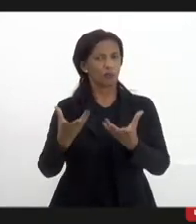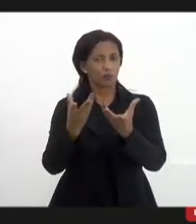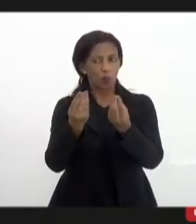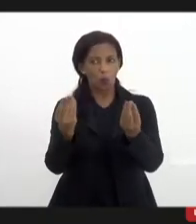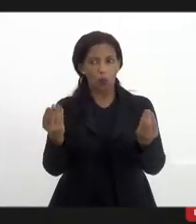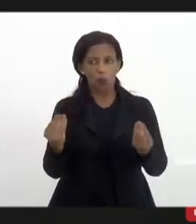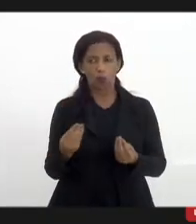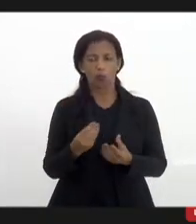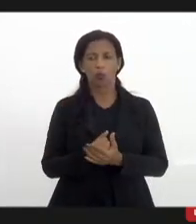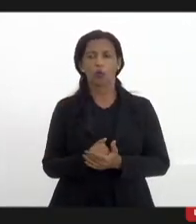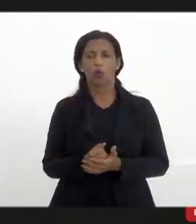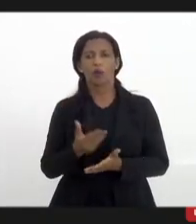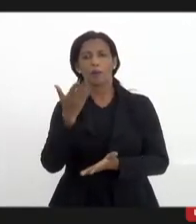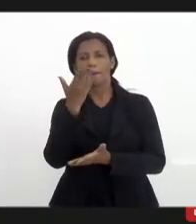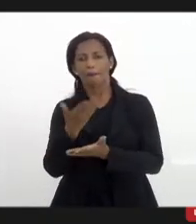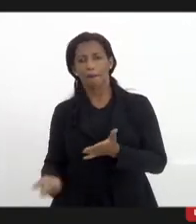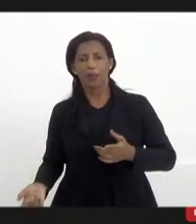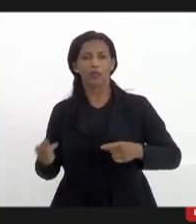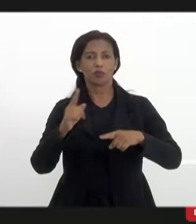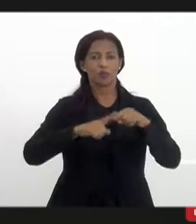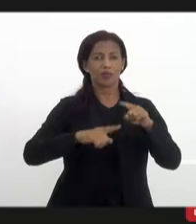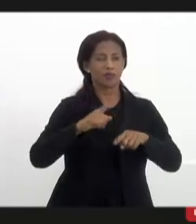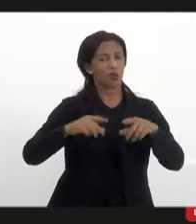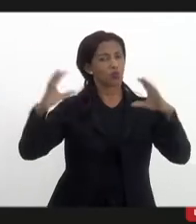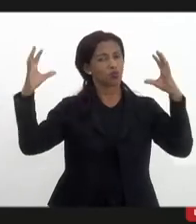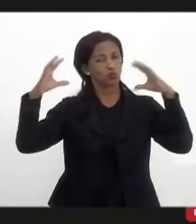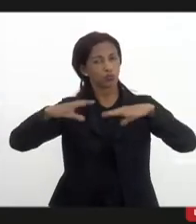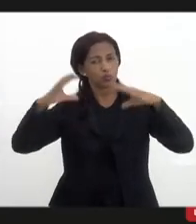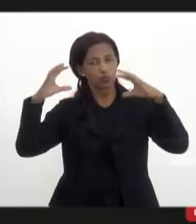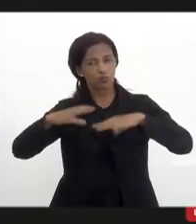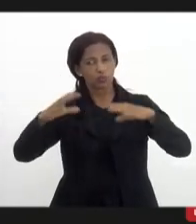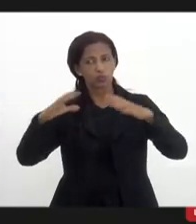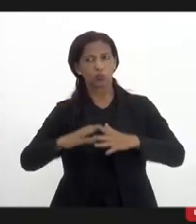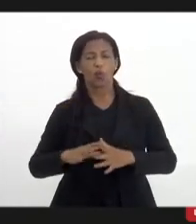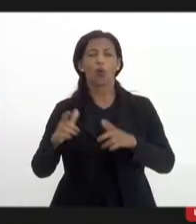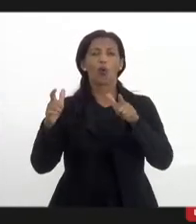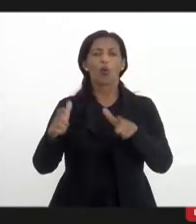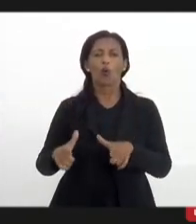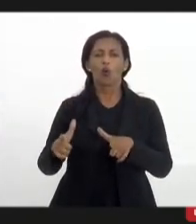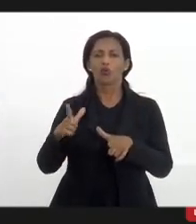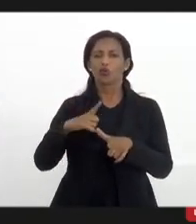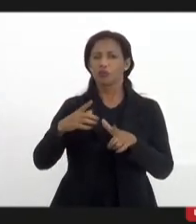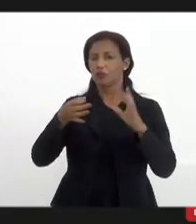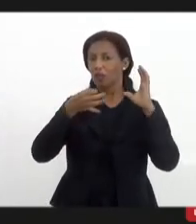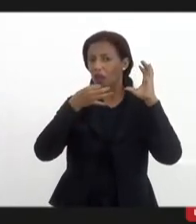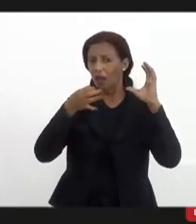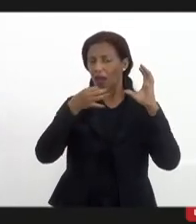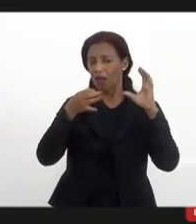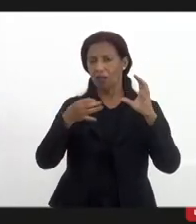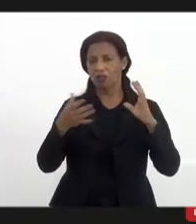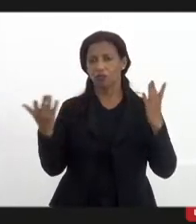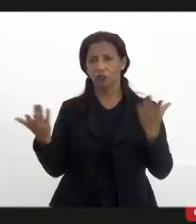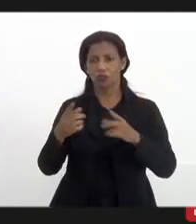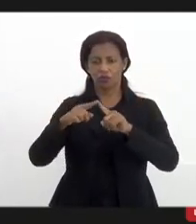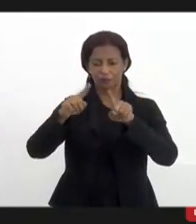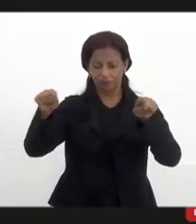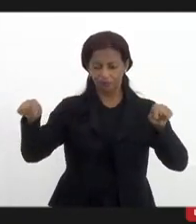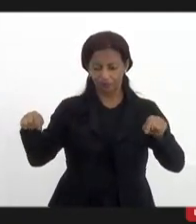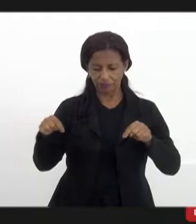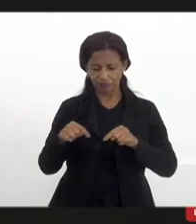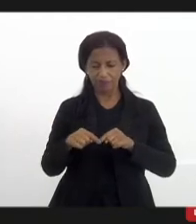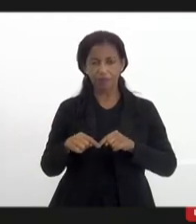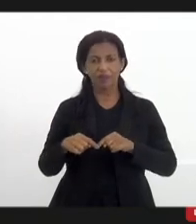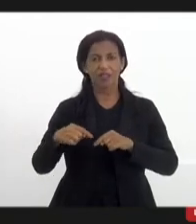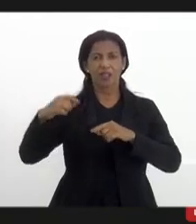a gente perde equipamento com chuva aonde a rádio está hoje existe a sala ela tem